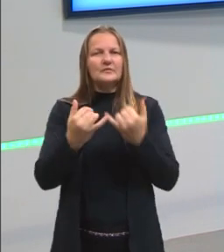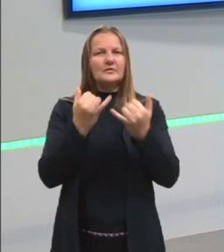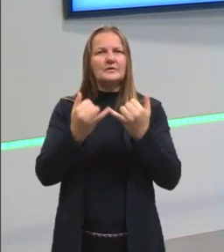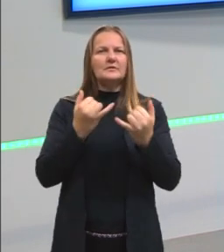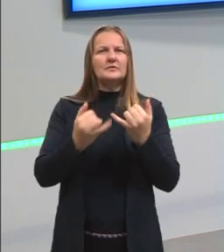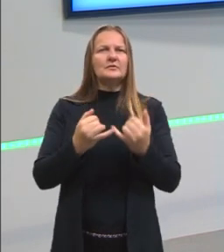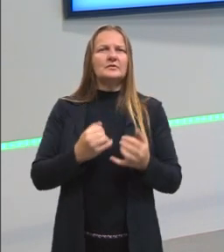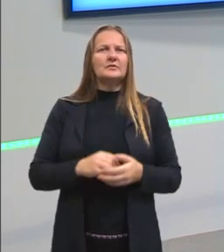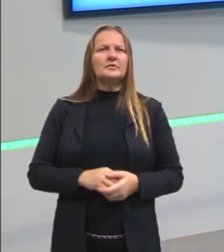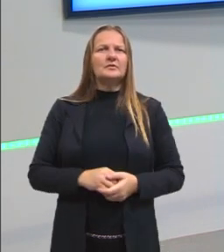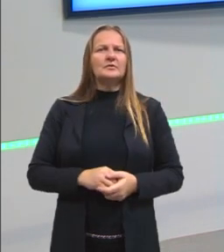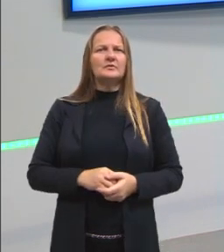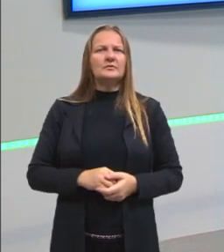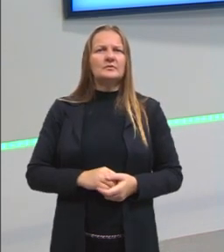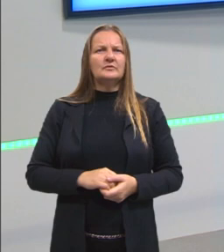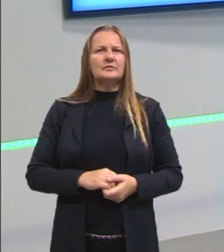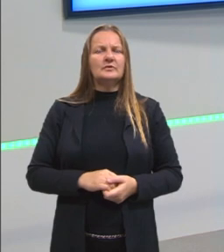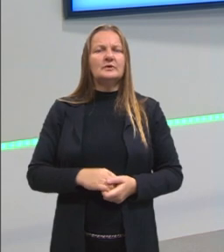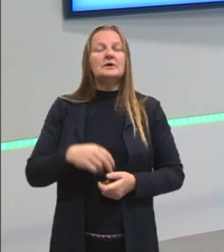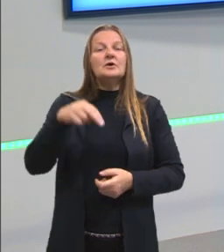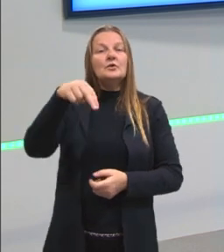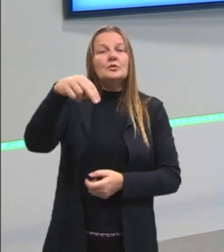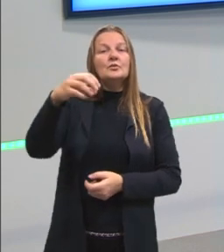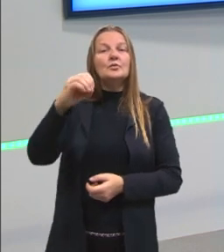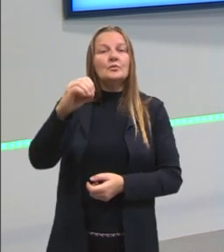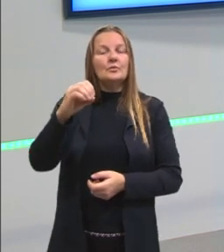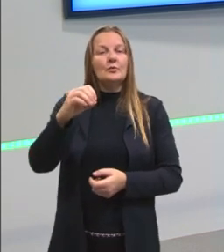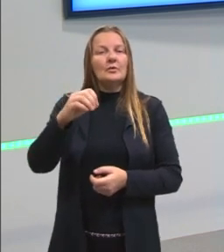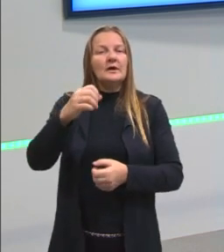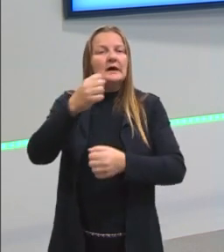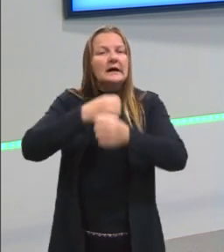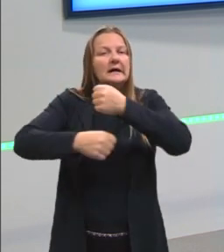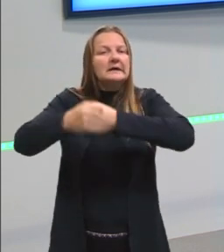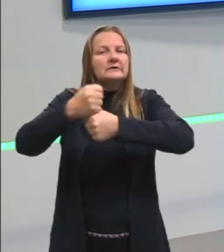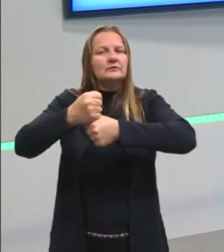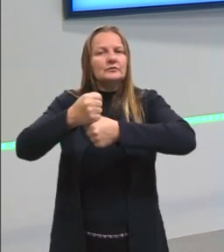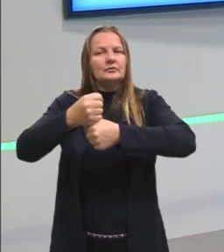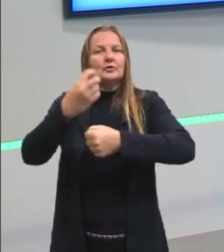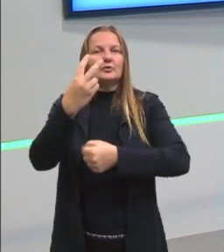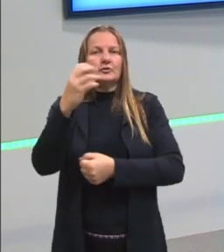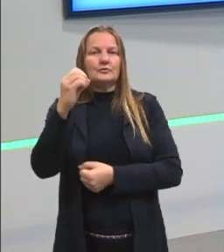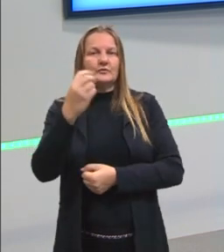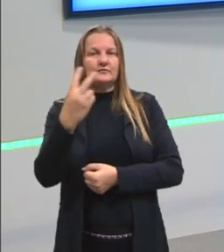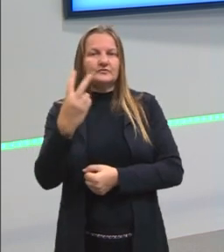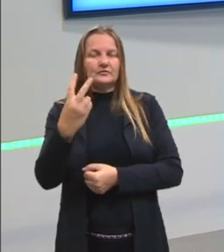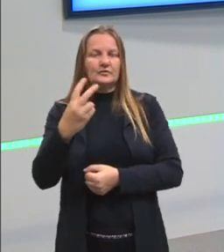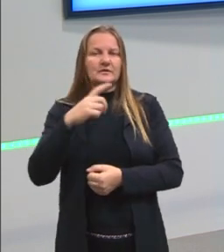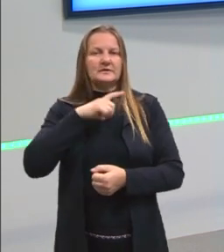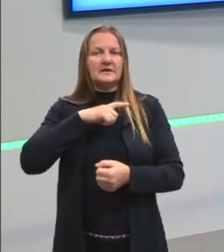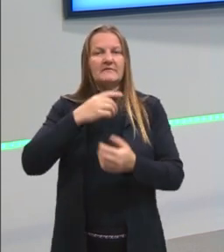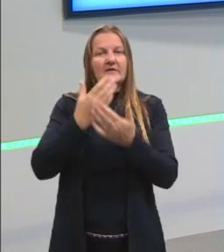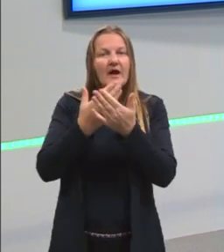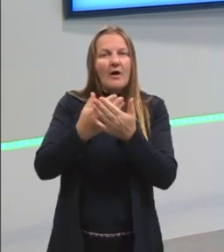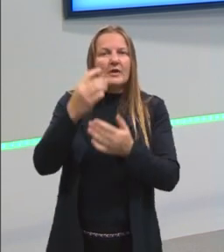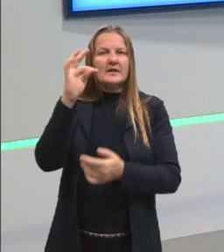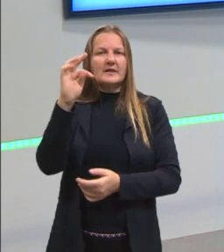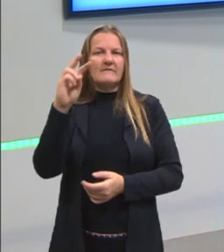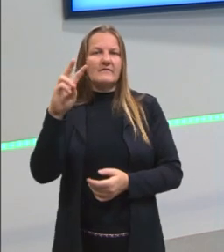No ano de 2022, o pré-enem teve aulas na TVE.